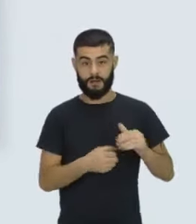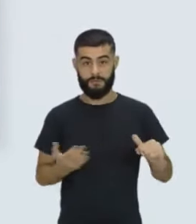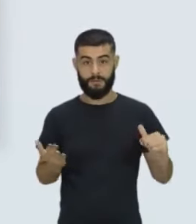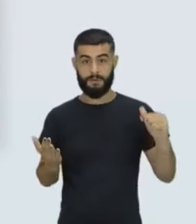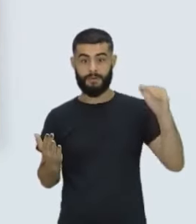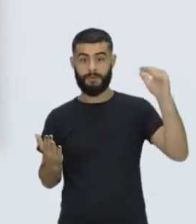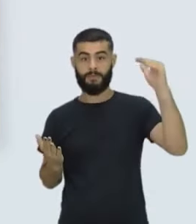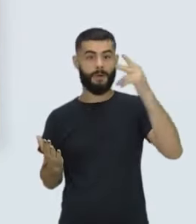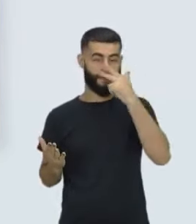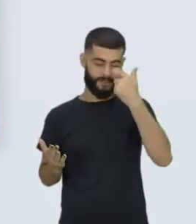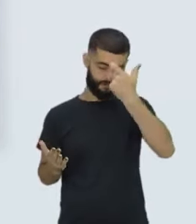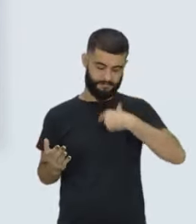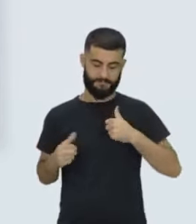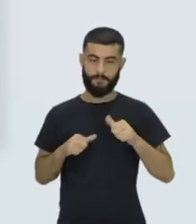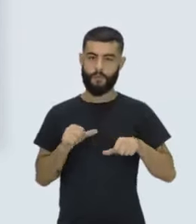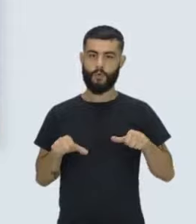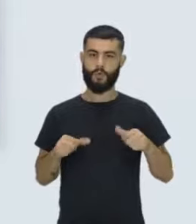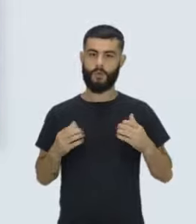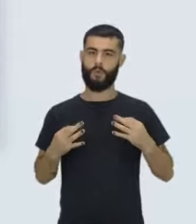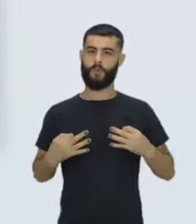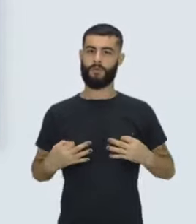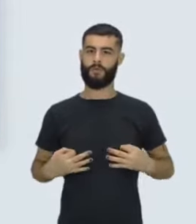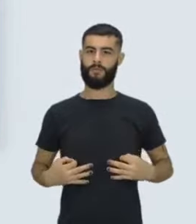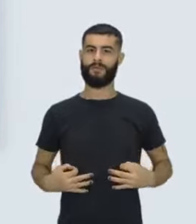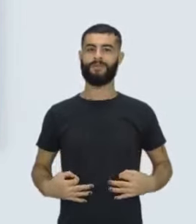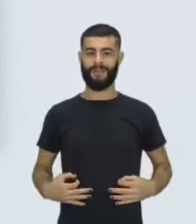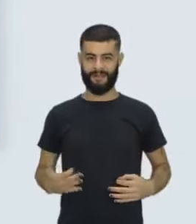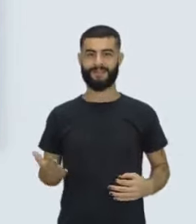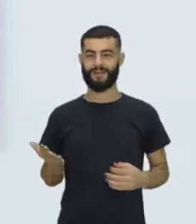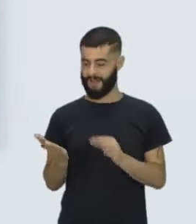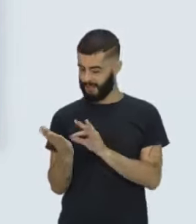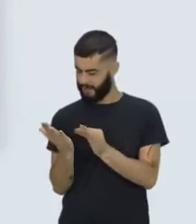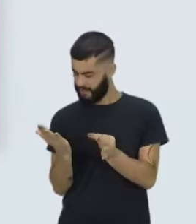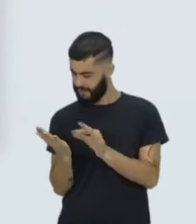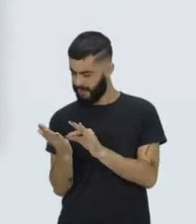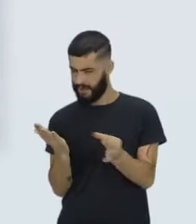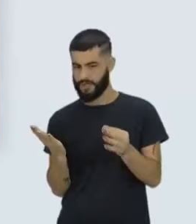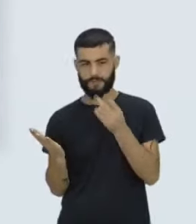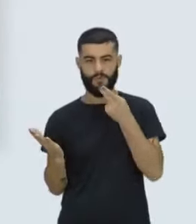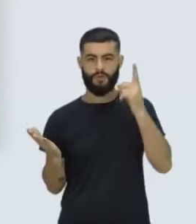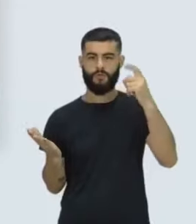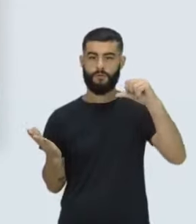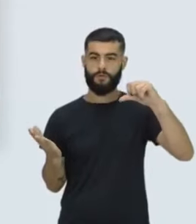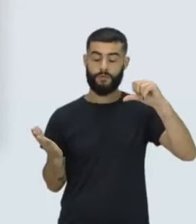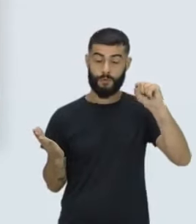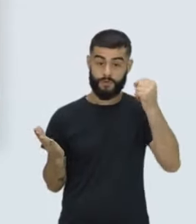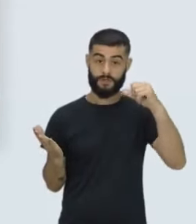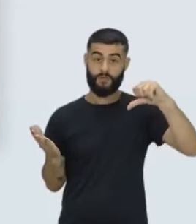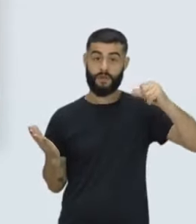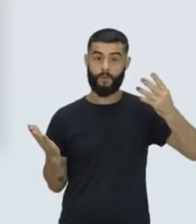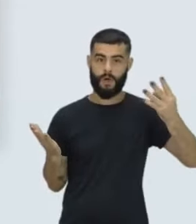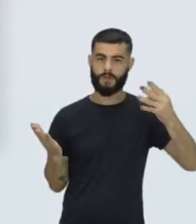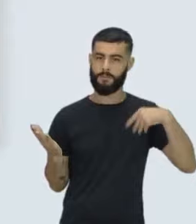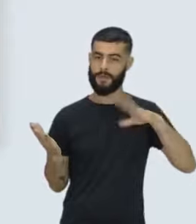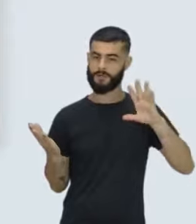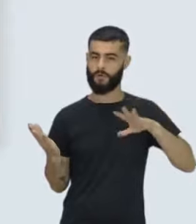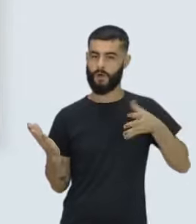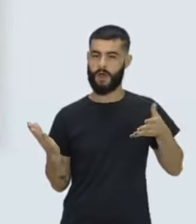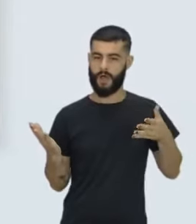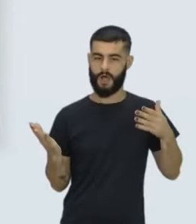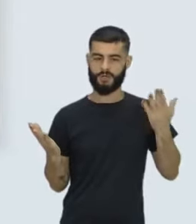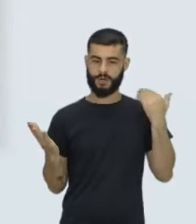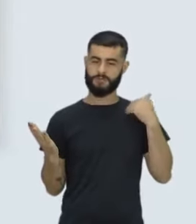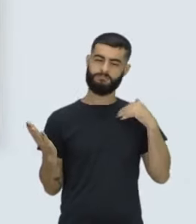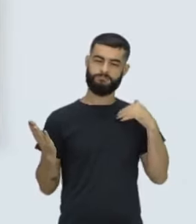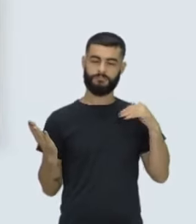93. Em 94, ela vai tomando umas certas atitudes mais audaciosas. E aí, em 95, que ela vai fazer 15 anos já,